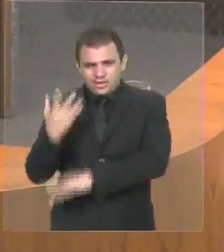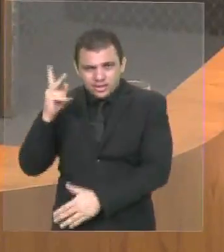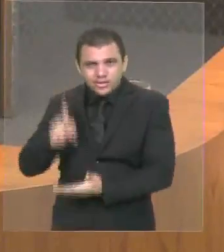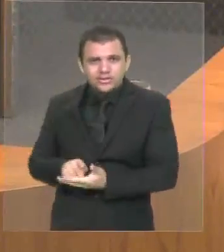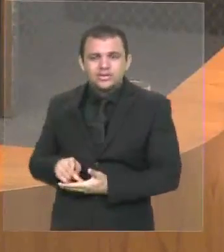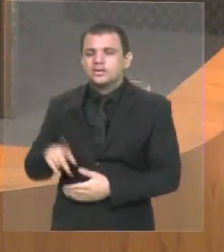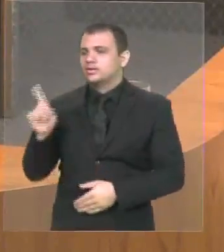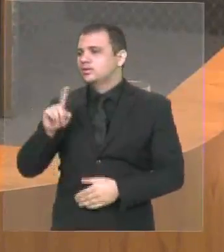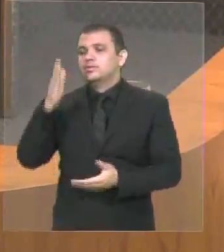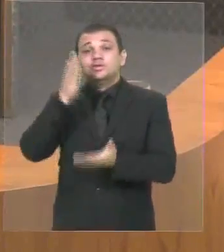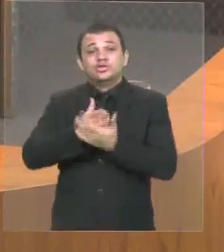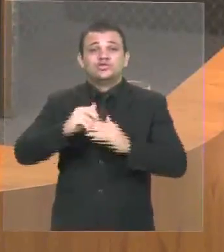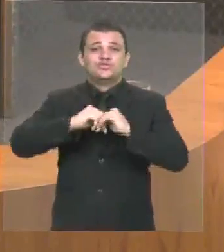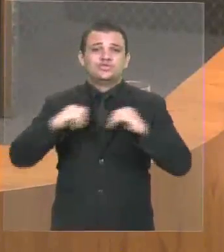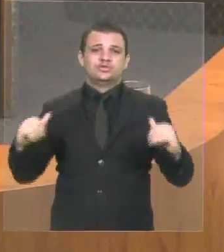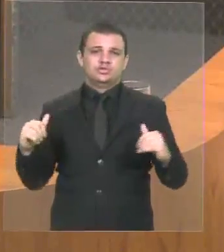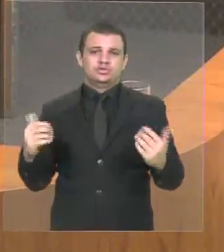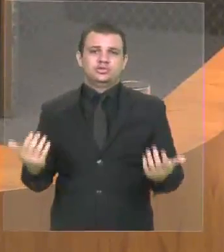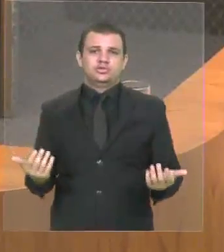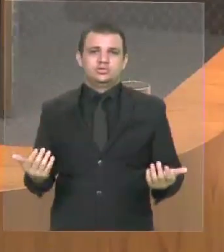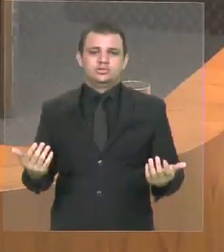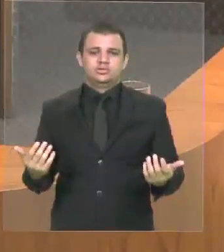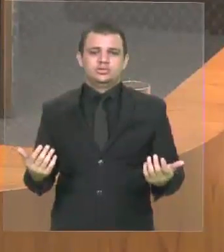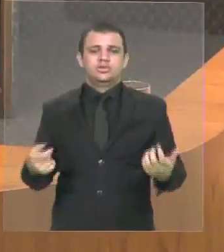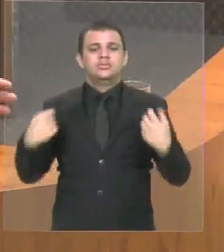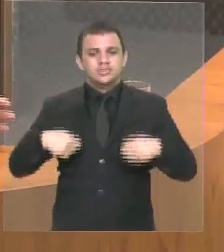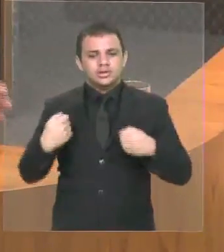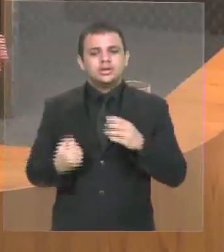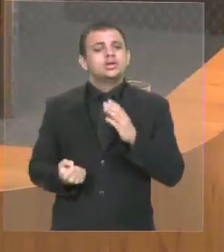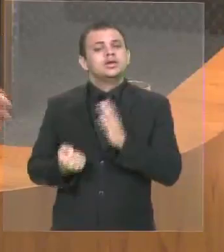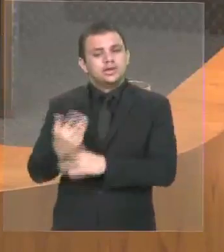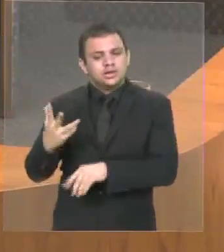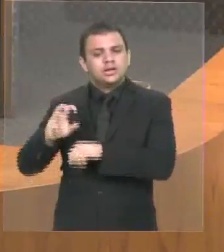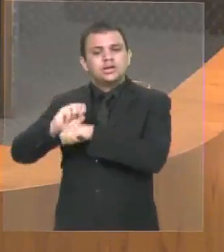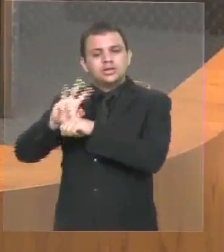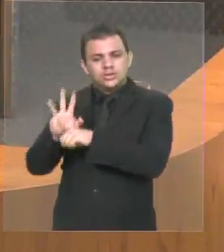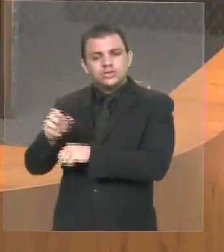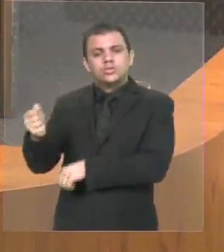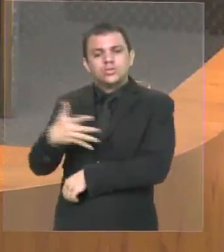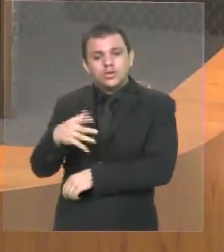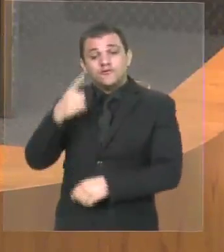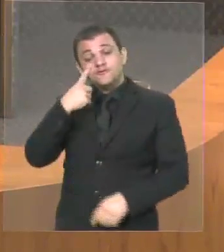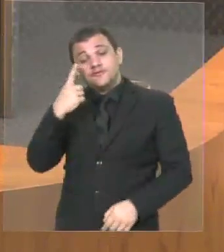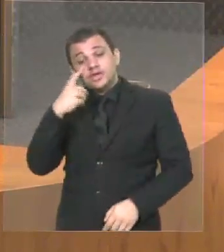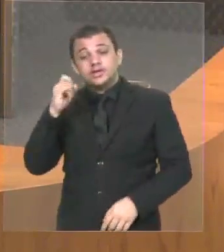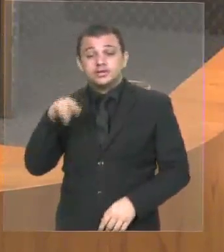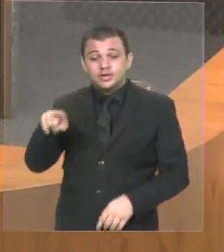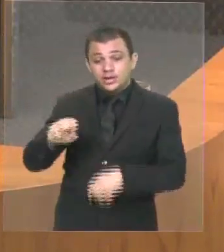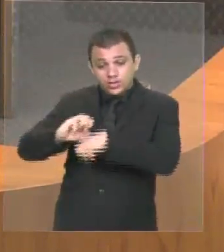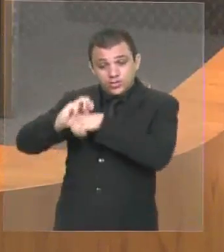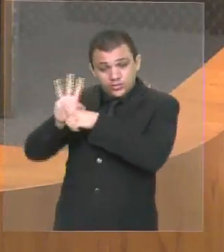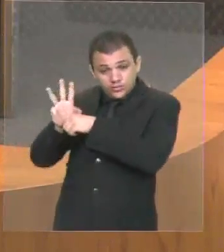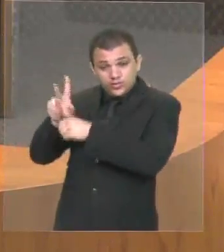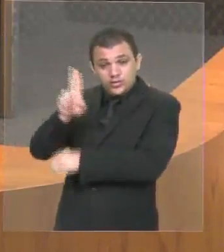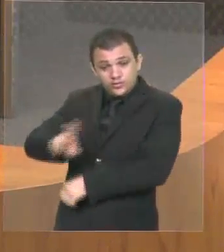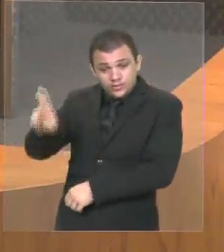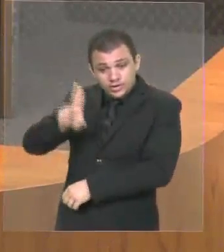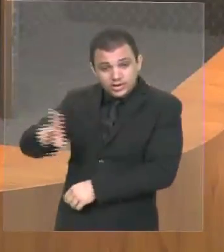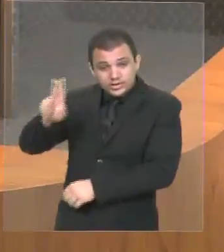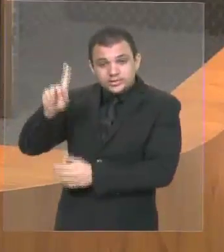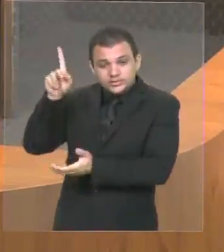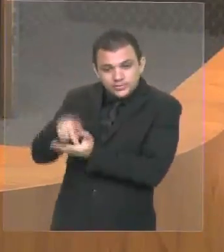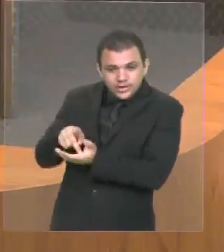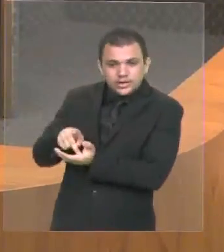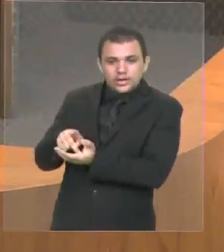UEMA. Vamos criar a universidade, dividir e ver se essa universidade vai ser universidade. Ou se vai ser um centro acadêmico. Se os